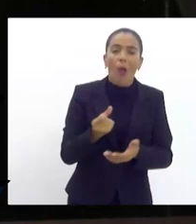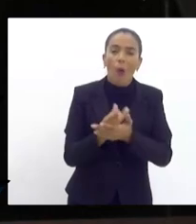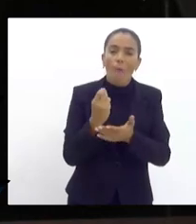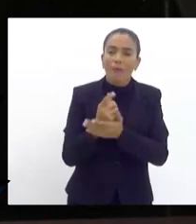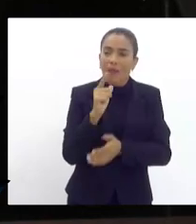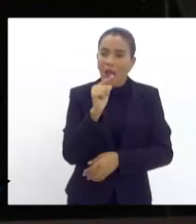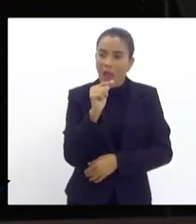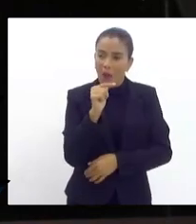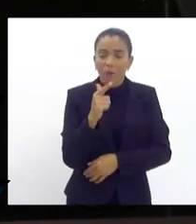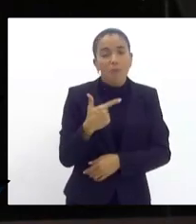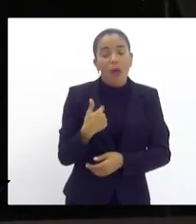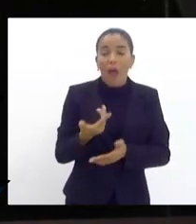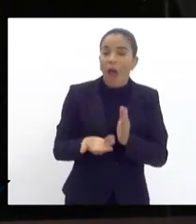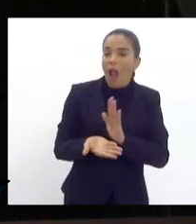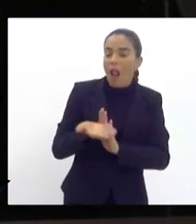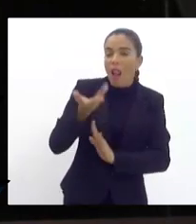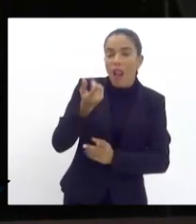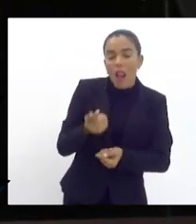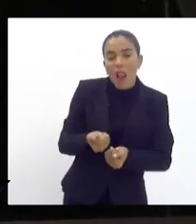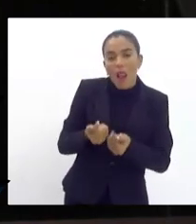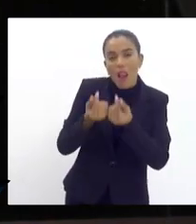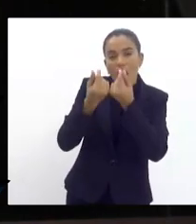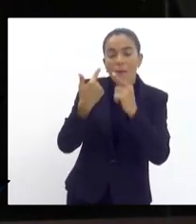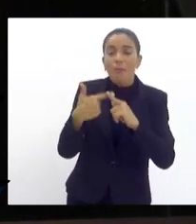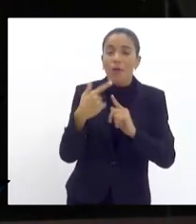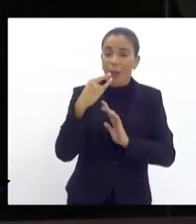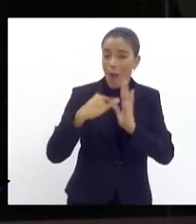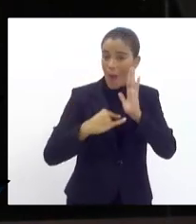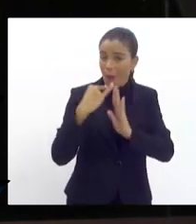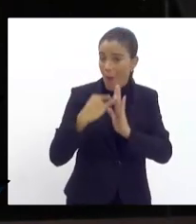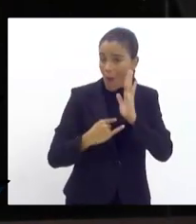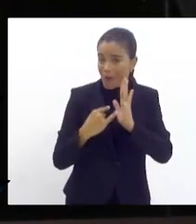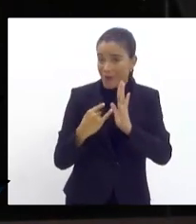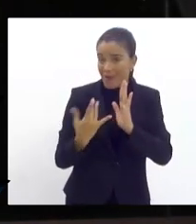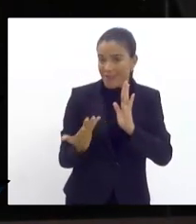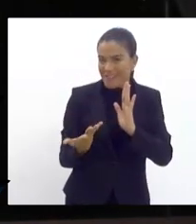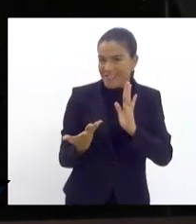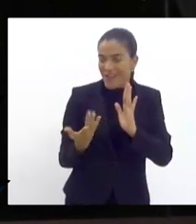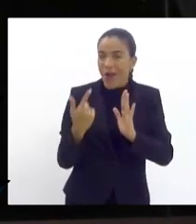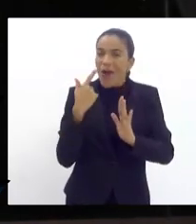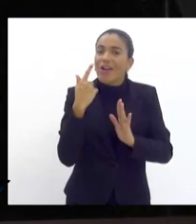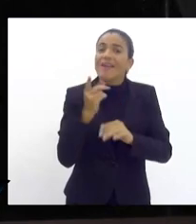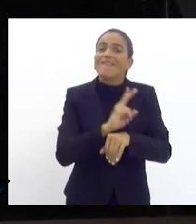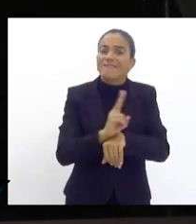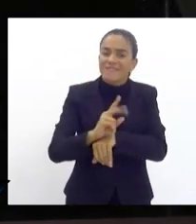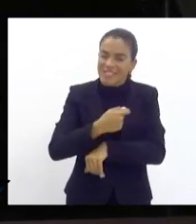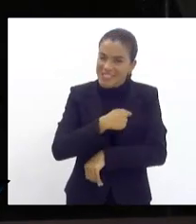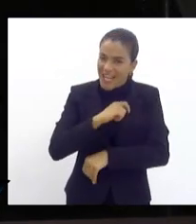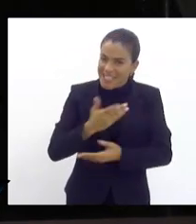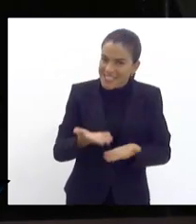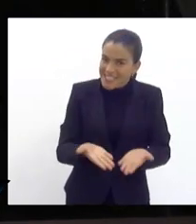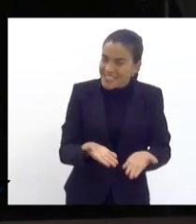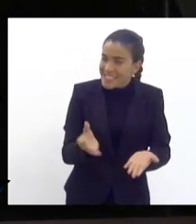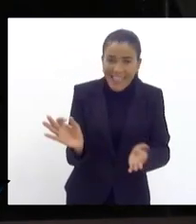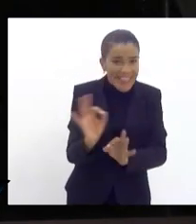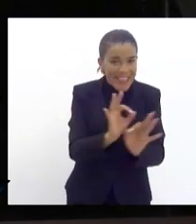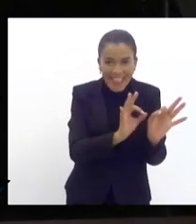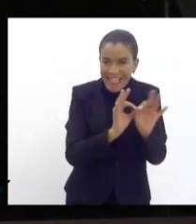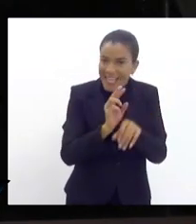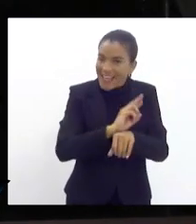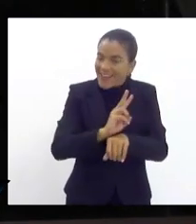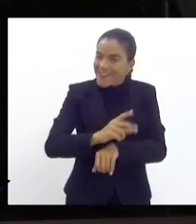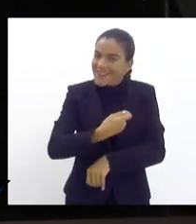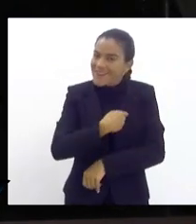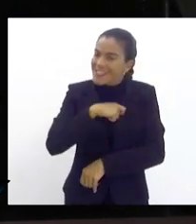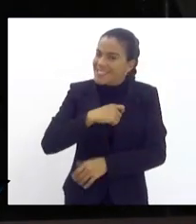o que? meu lucro porque a conta vai chegar olha aqui quem que fiscaliza isso? ninguém fiscaliza então eu